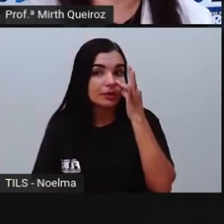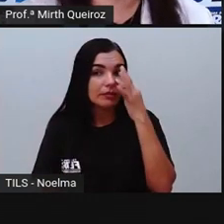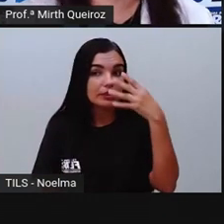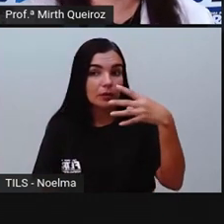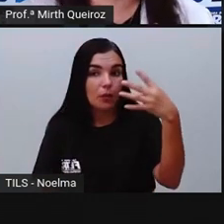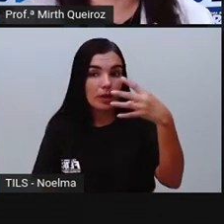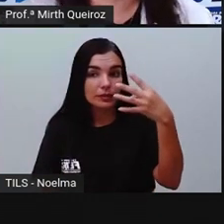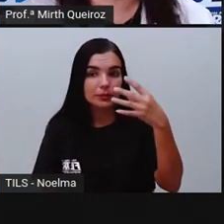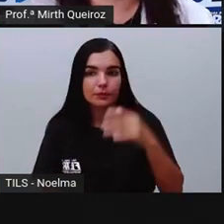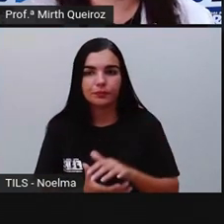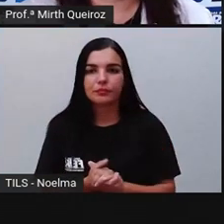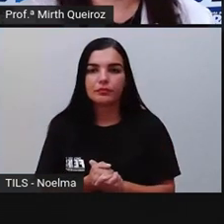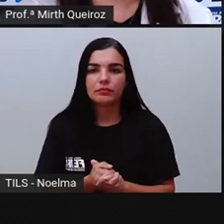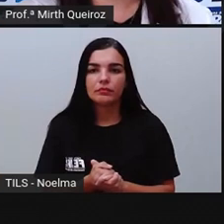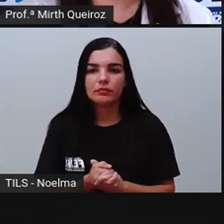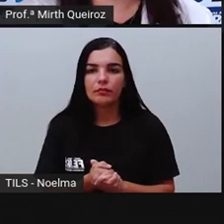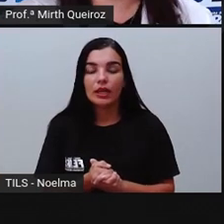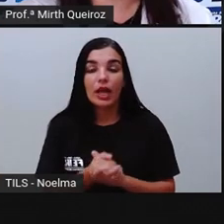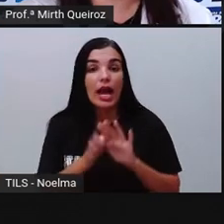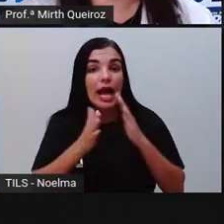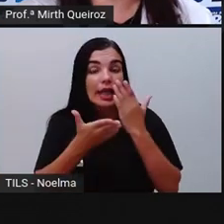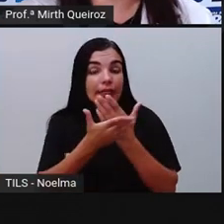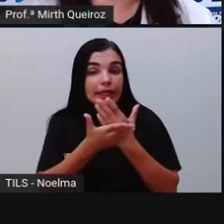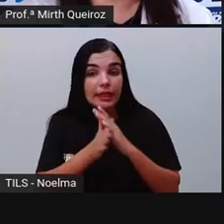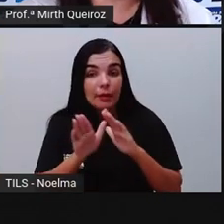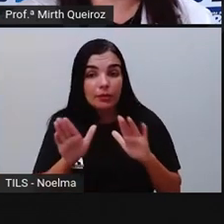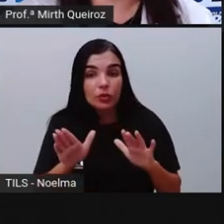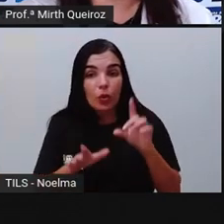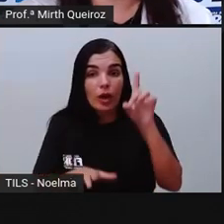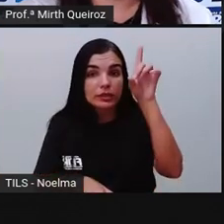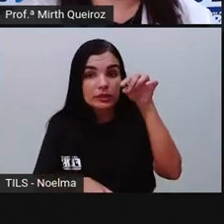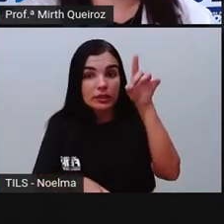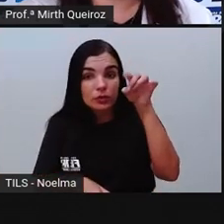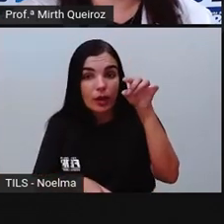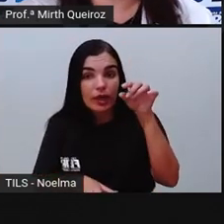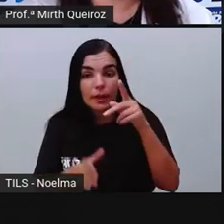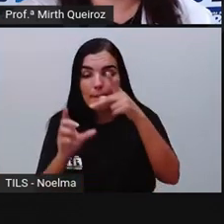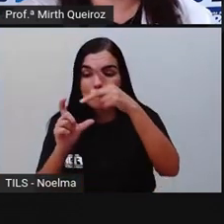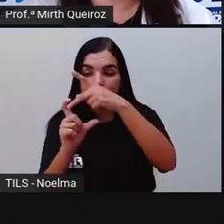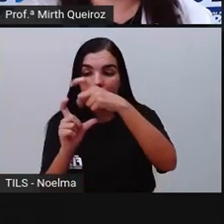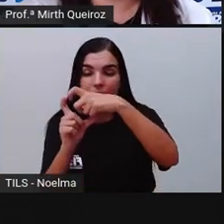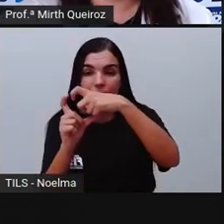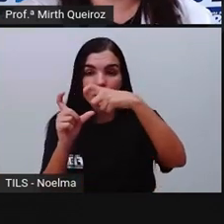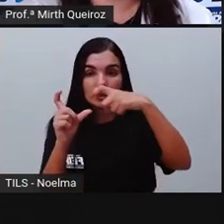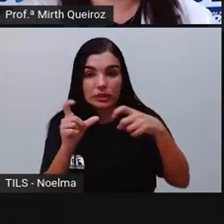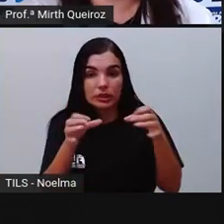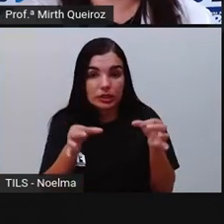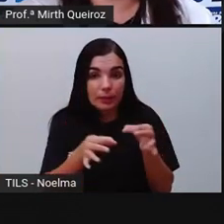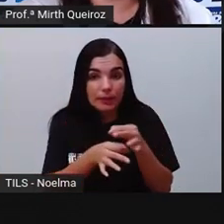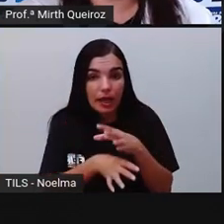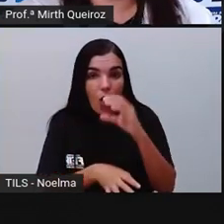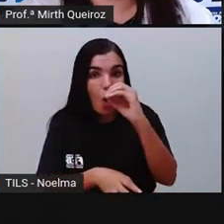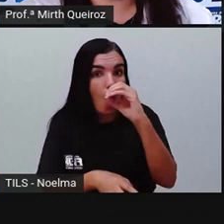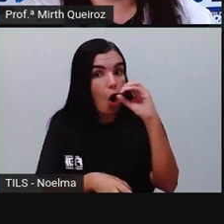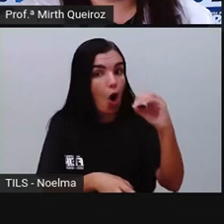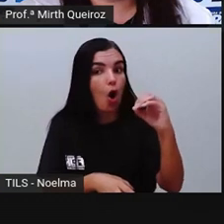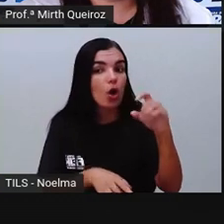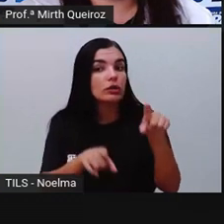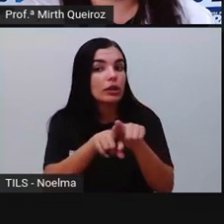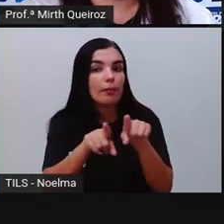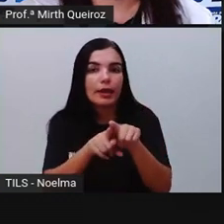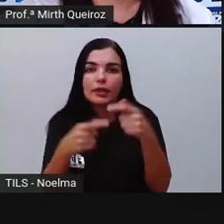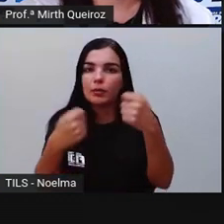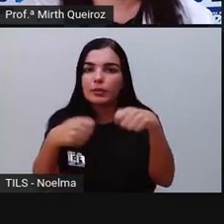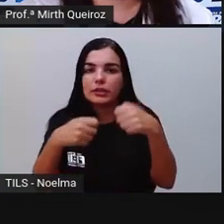Observação 4. Deixaram de ser acentuadas as paroxítonas terminadas em O, O também.